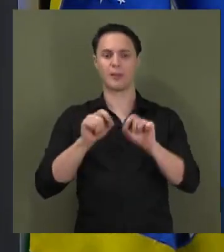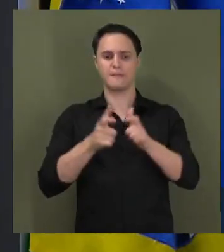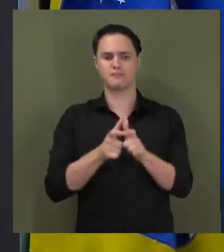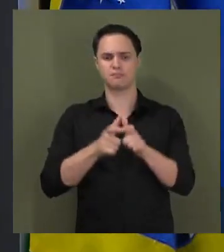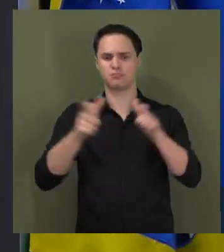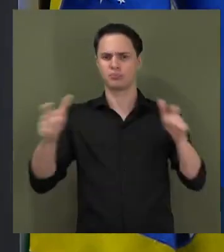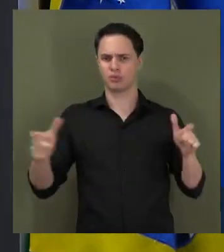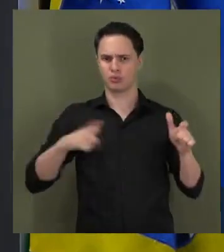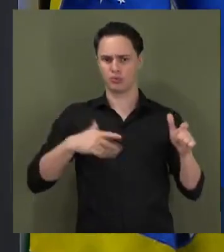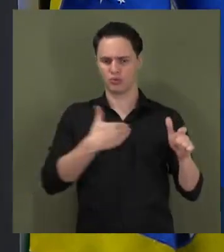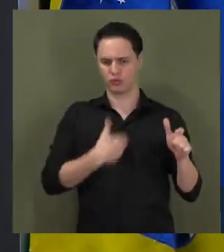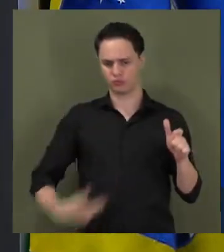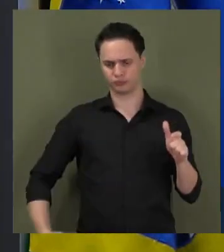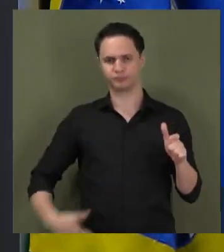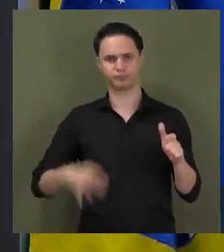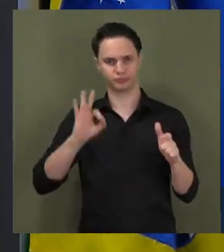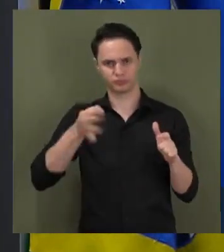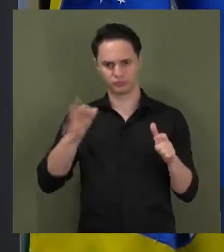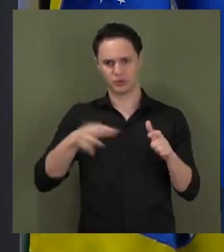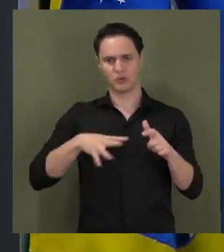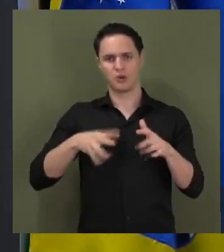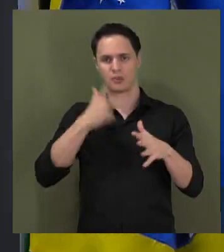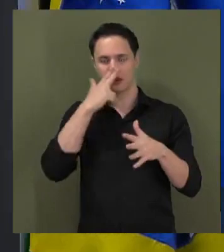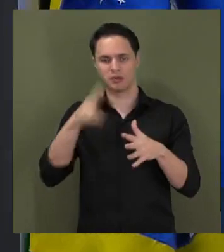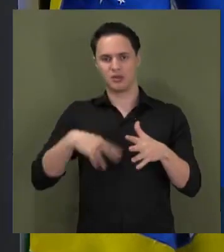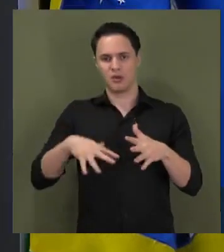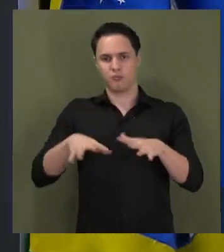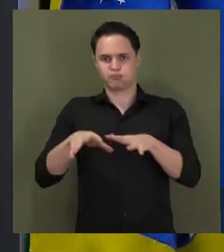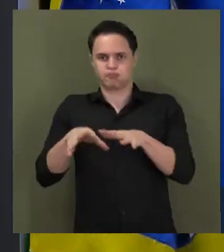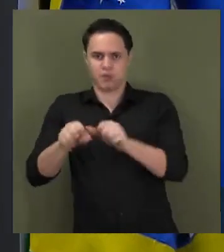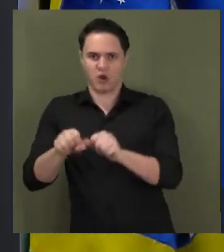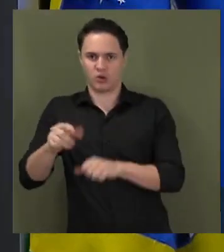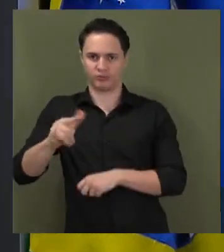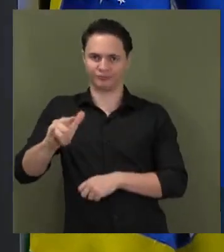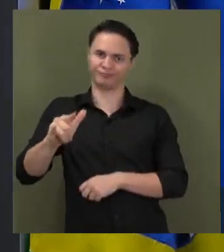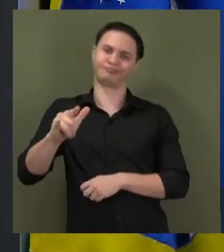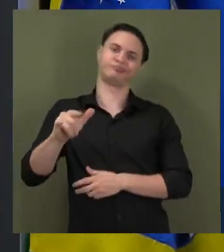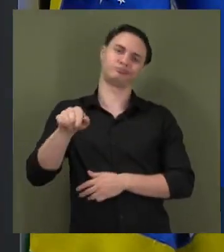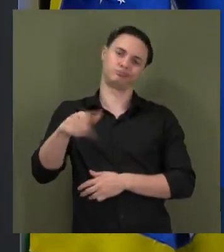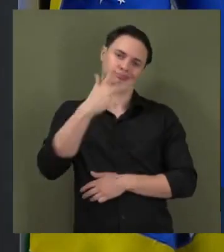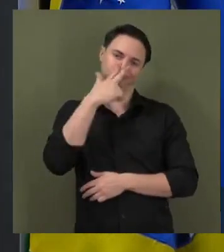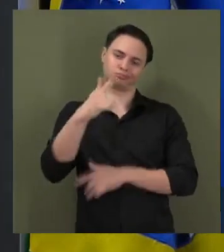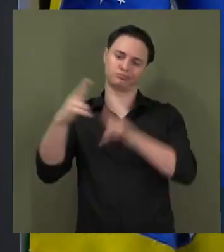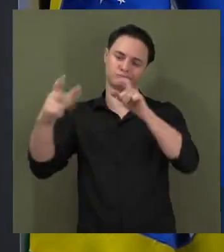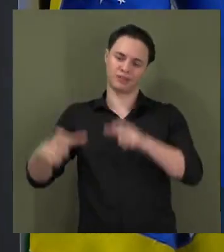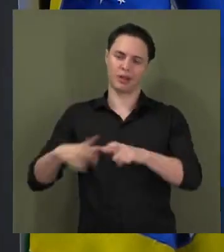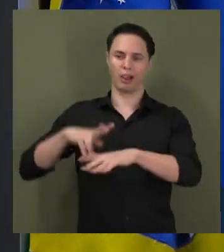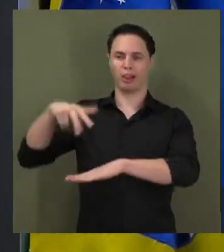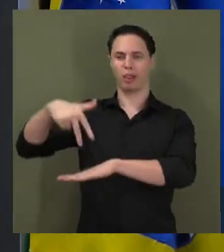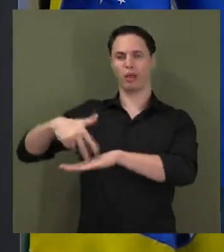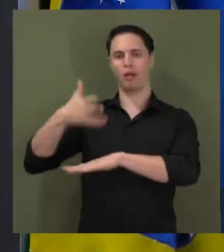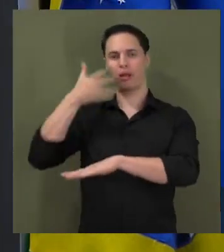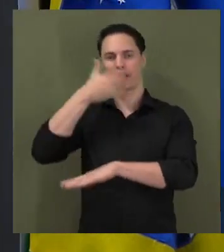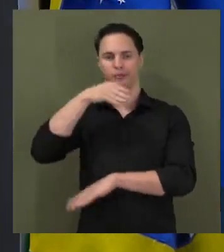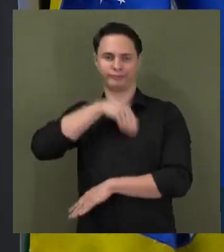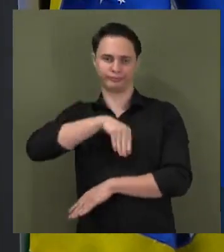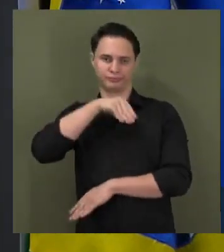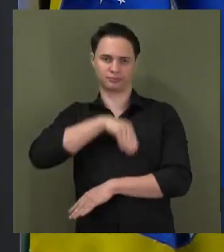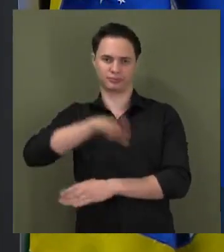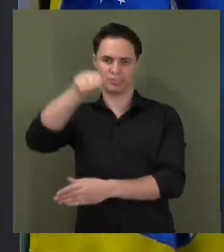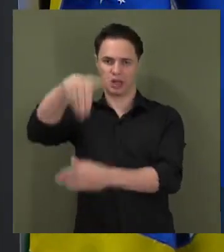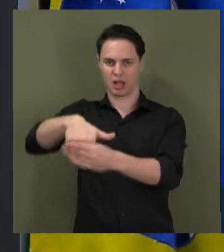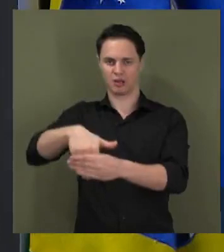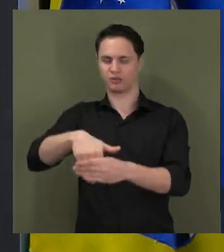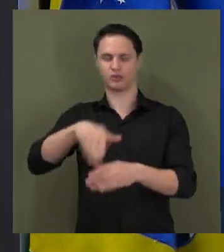governista, ela foi dominada, virou um verdadeiro palanque eleitoral antecipado com o único